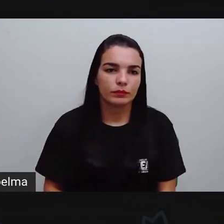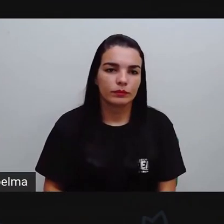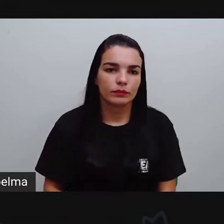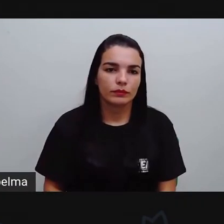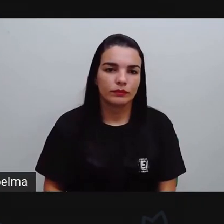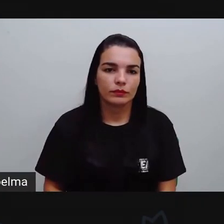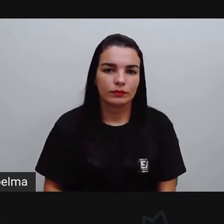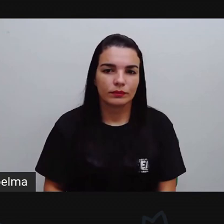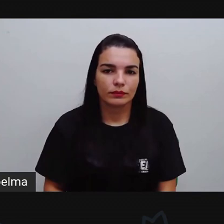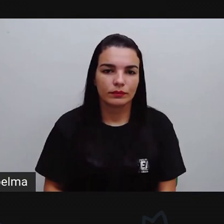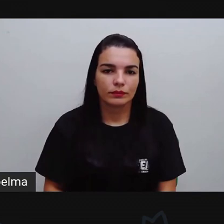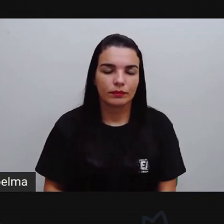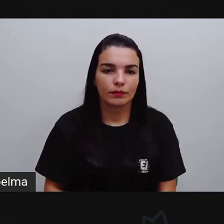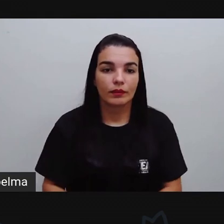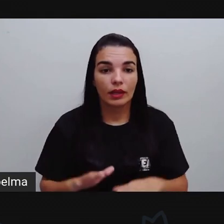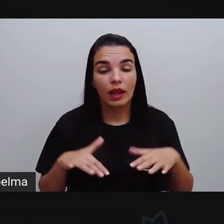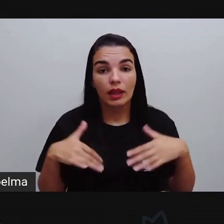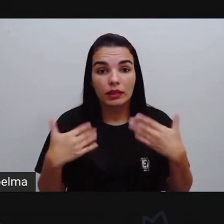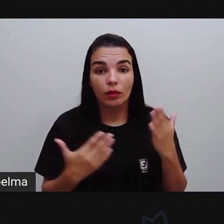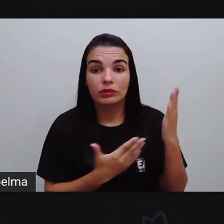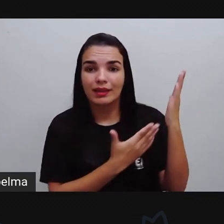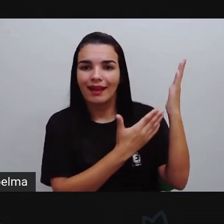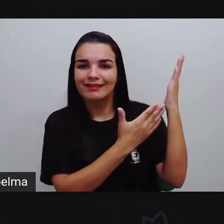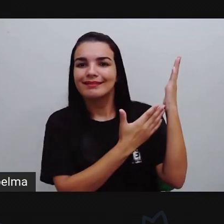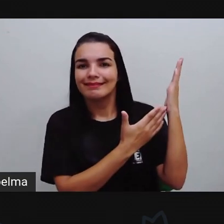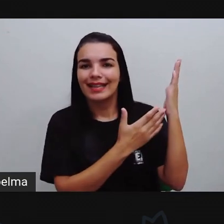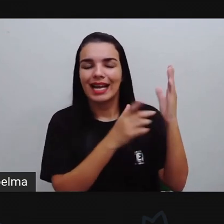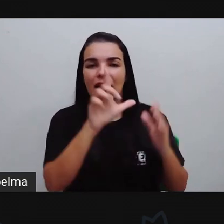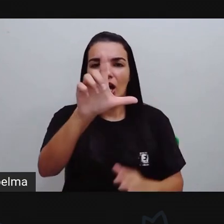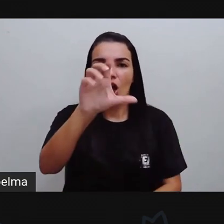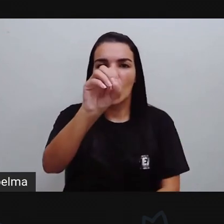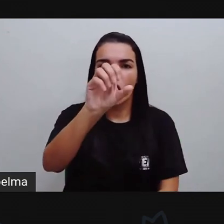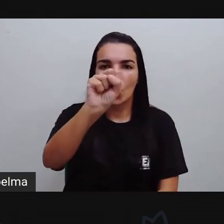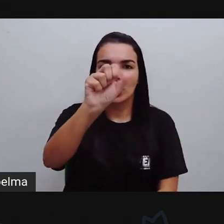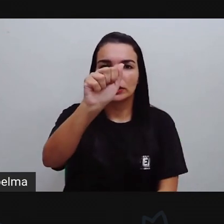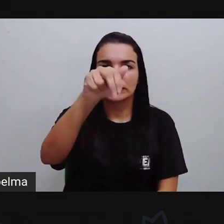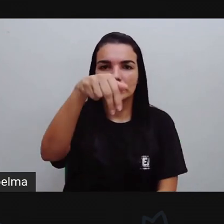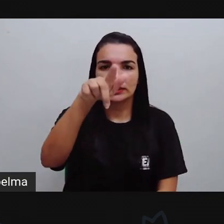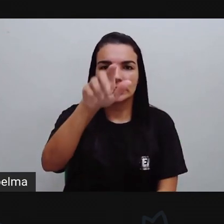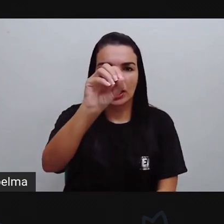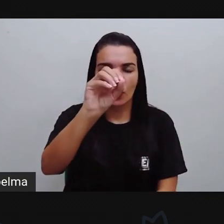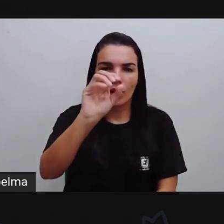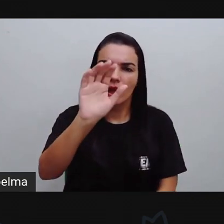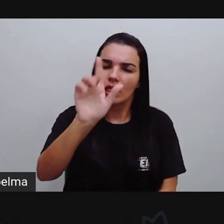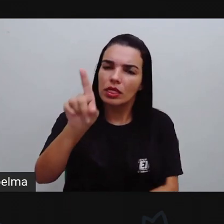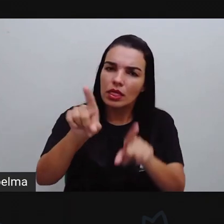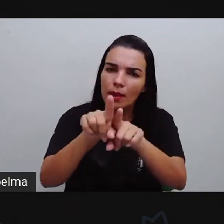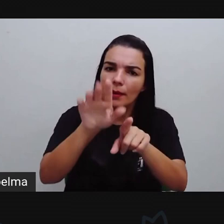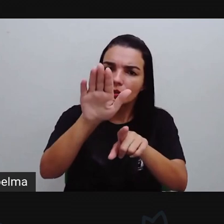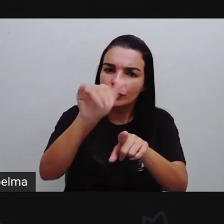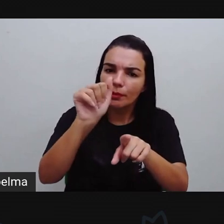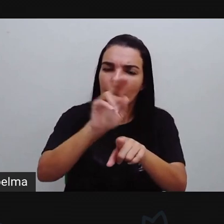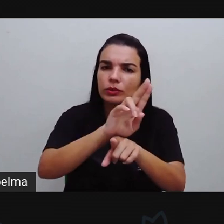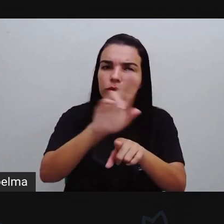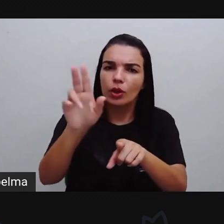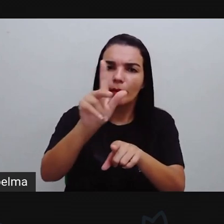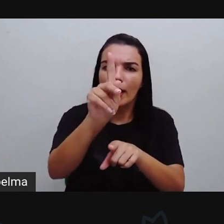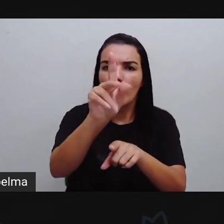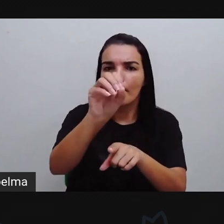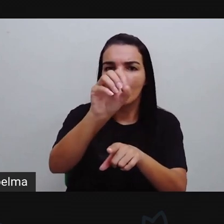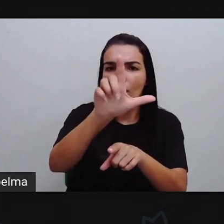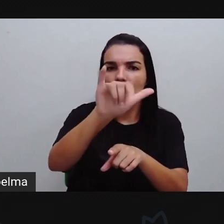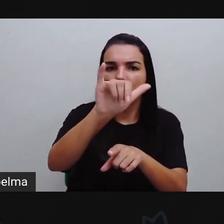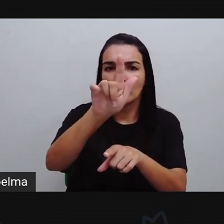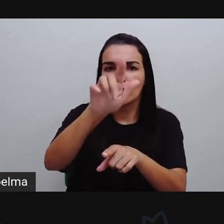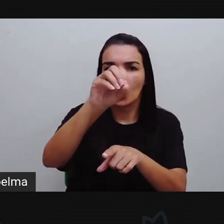Essa figura que é um losango, ela pode ser chamada também de polígono. Por quê? Porque